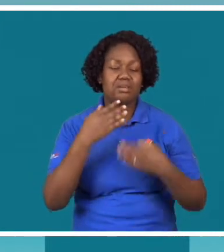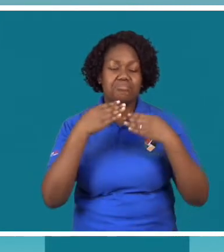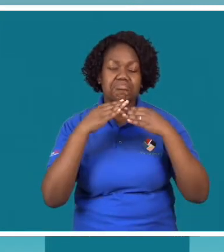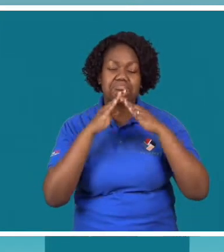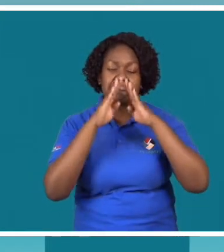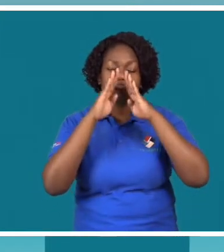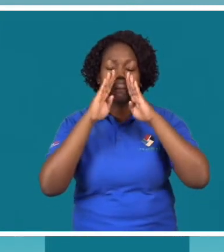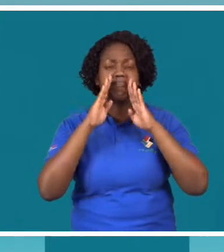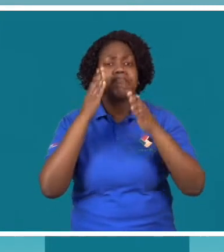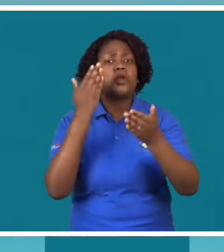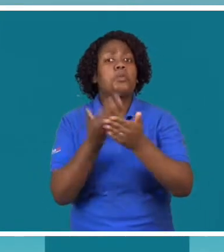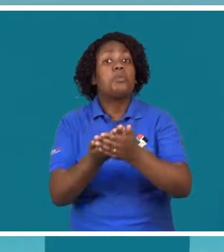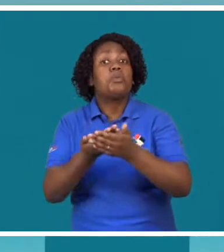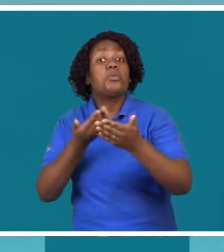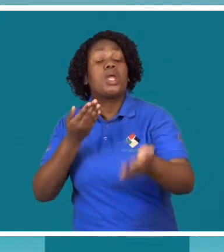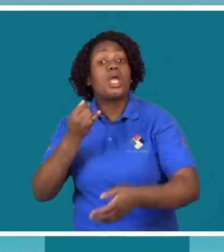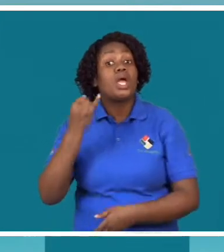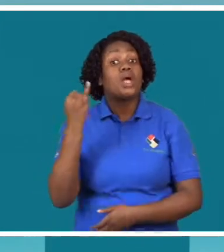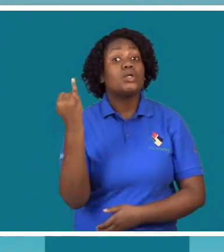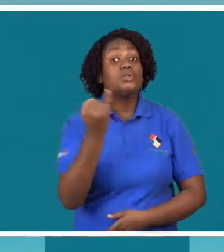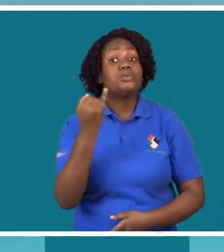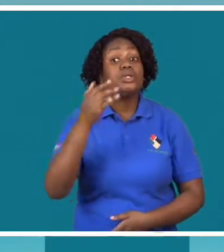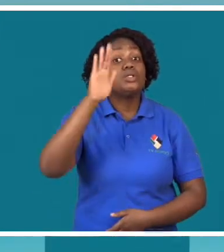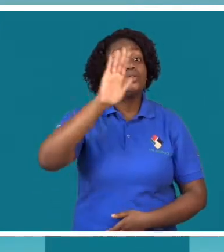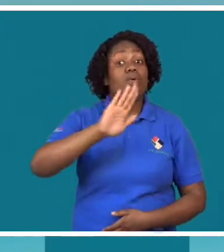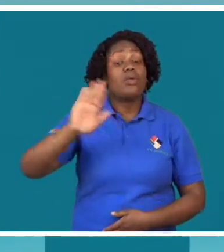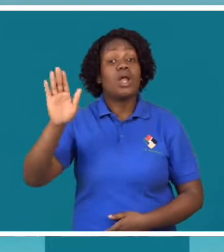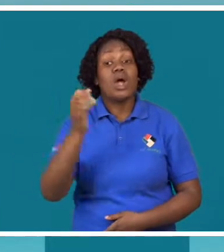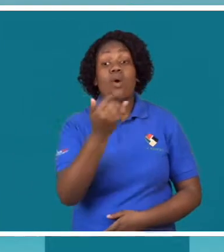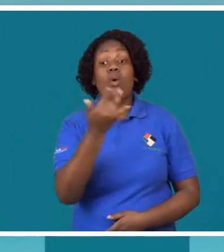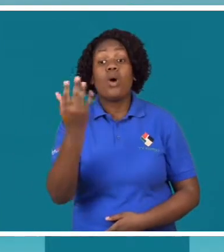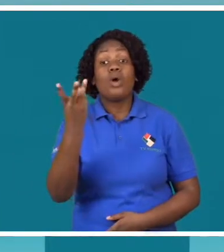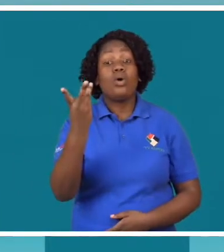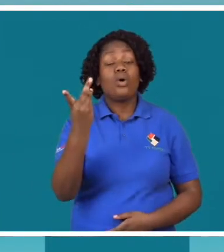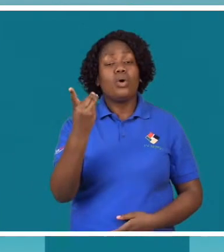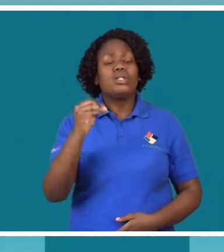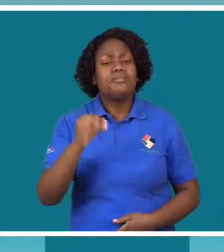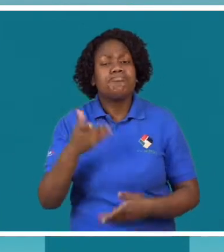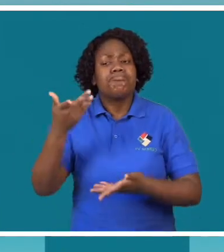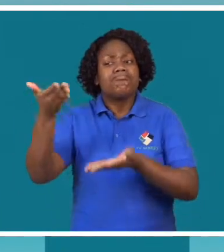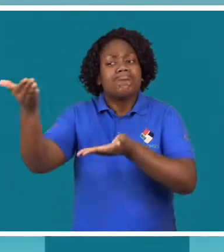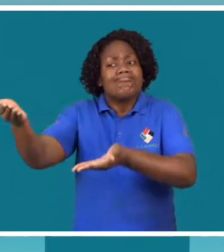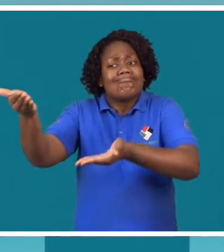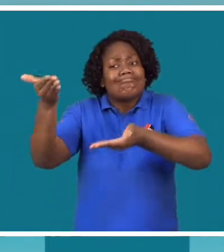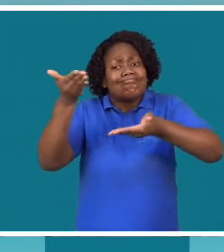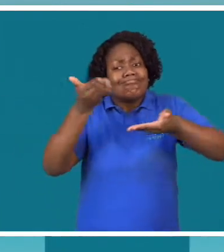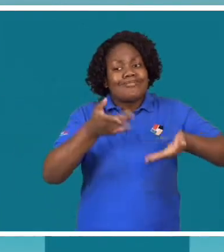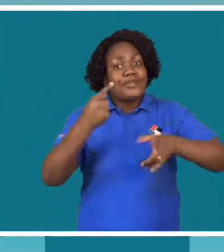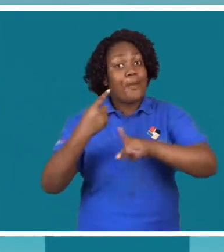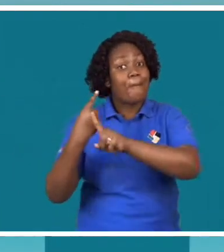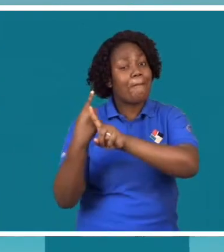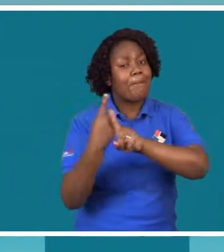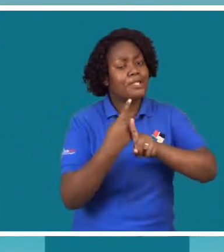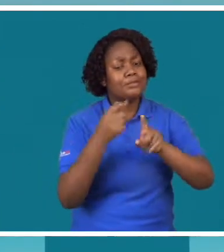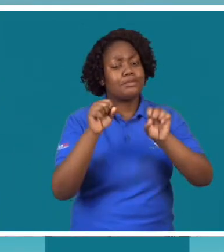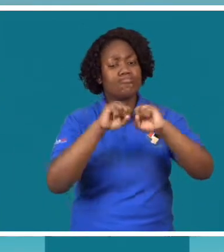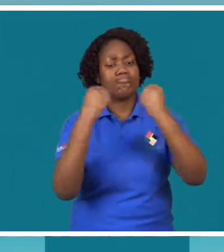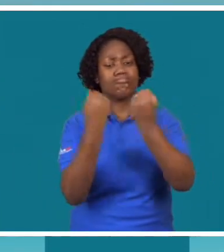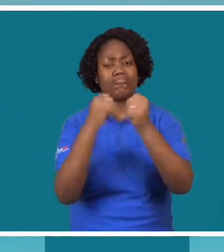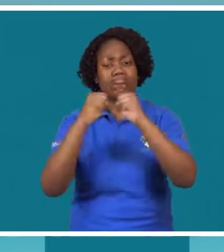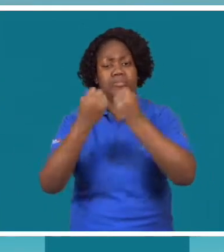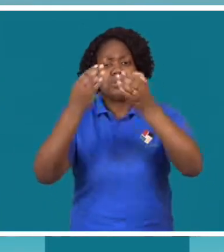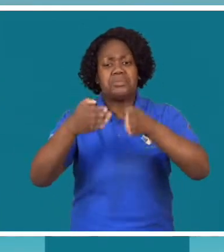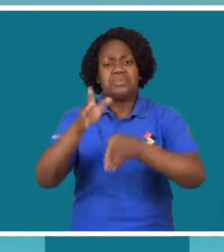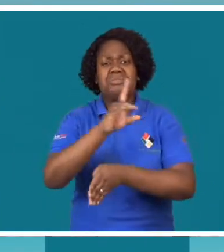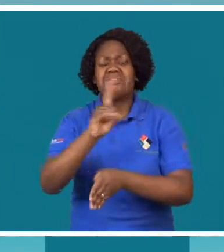Entretanto, as pessoas com deficiência sentem-se excluídas por não terem sido convidadas a participar na cerimónia